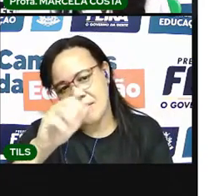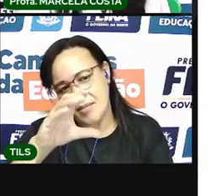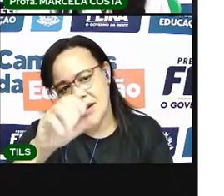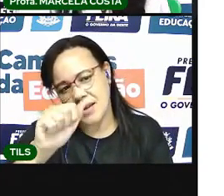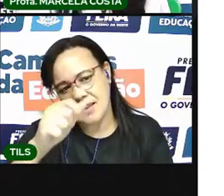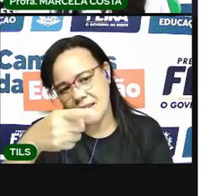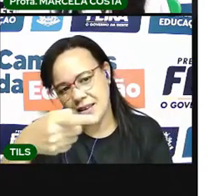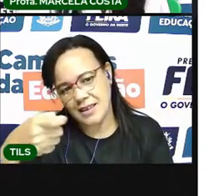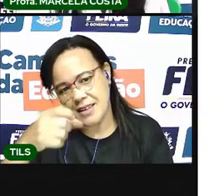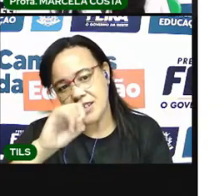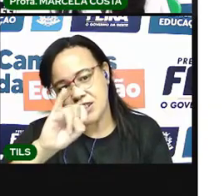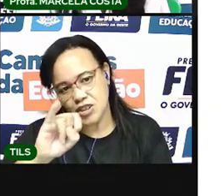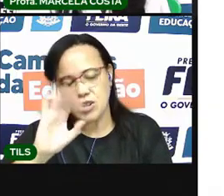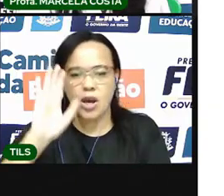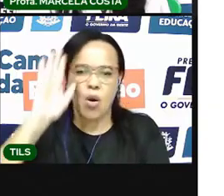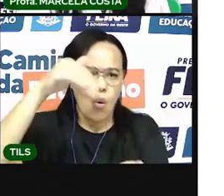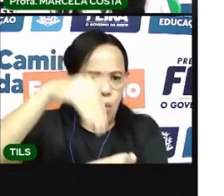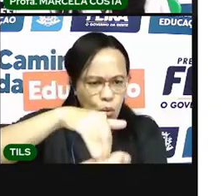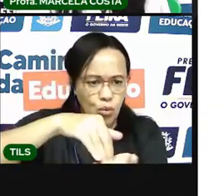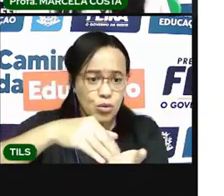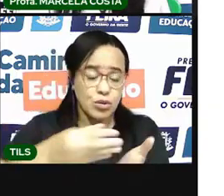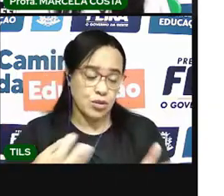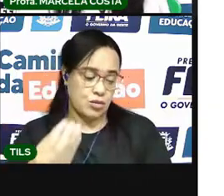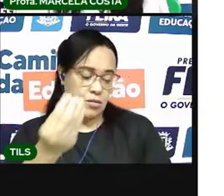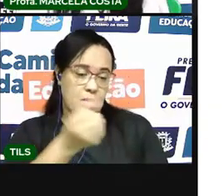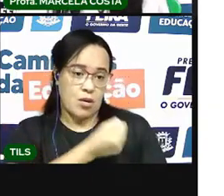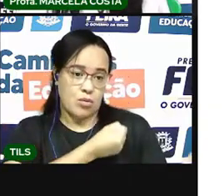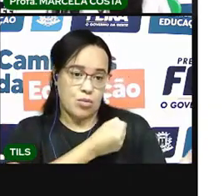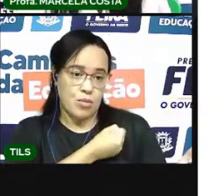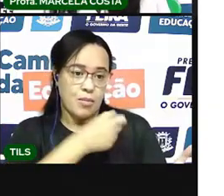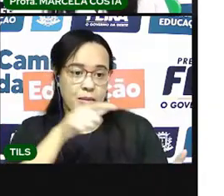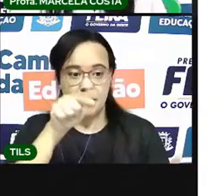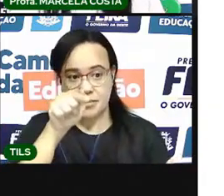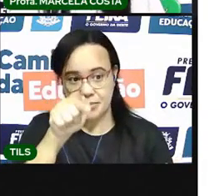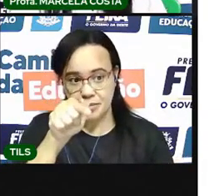nessa última coluna, aqui nesse primeiro quadradinho. Tá bom?